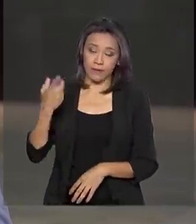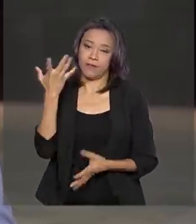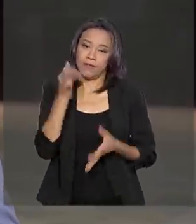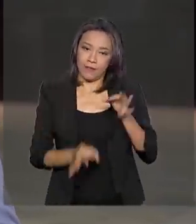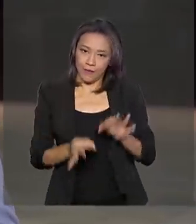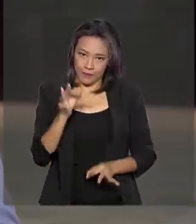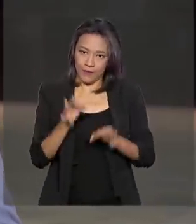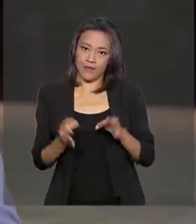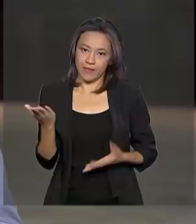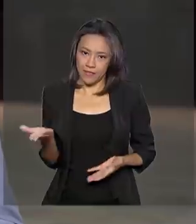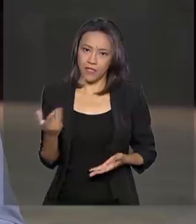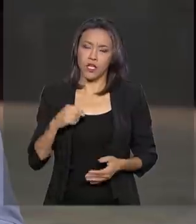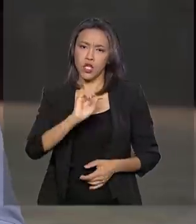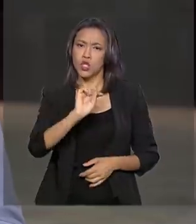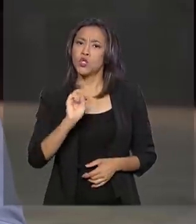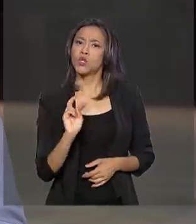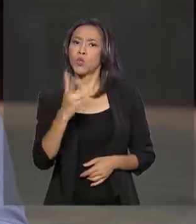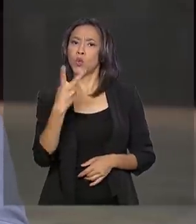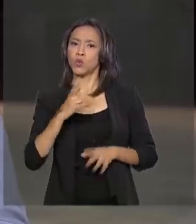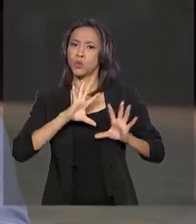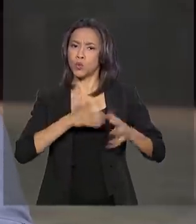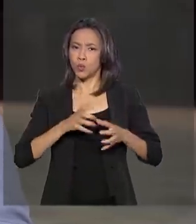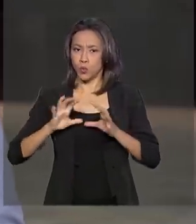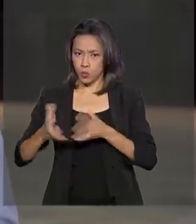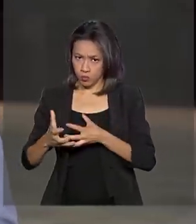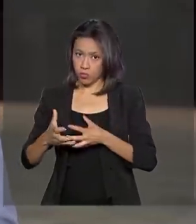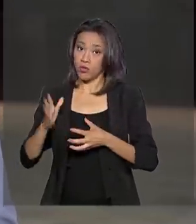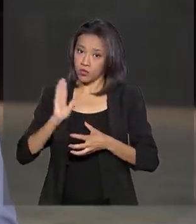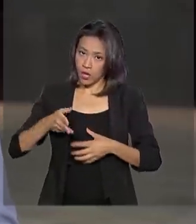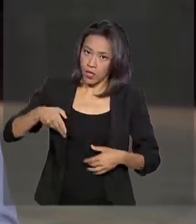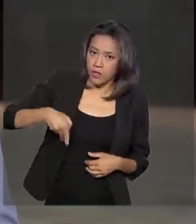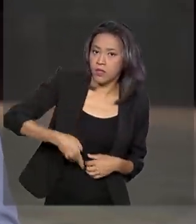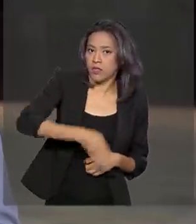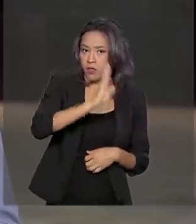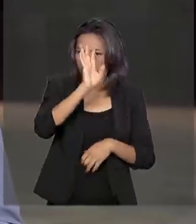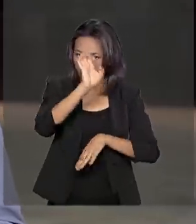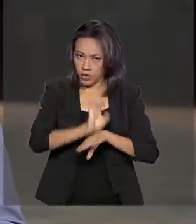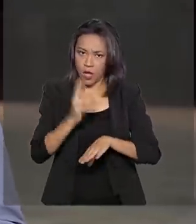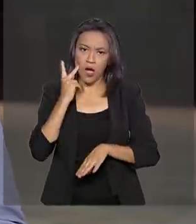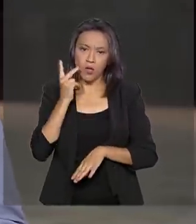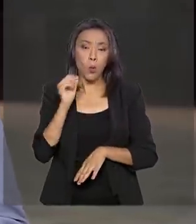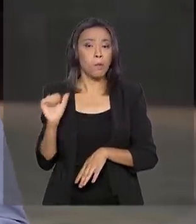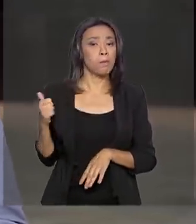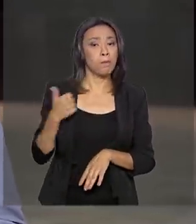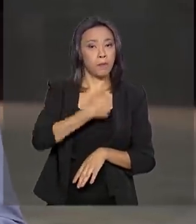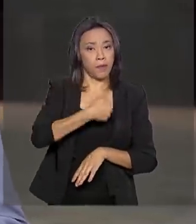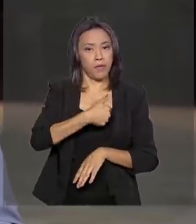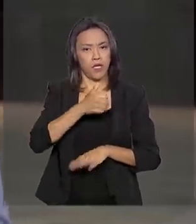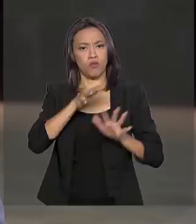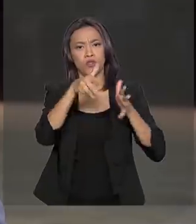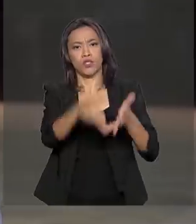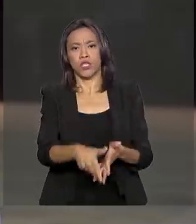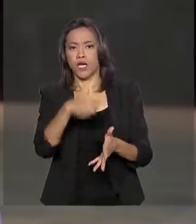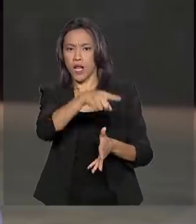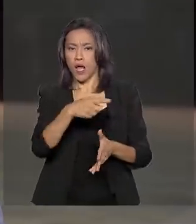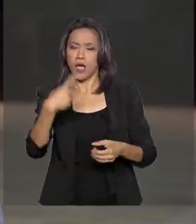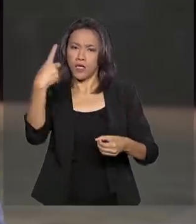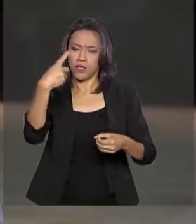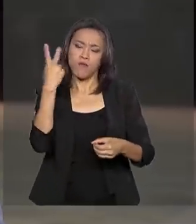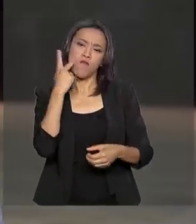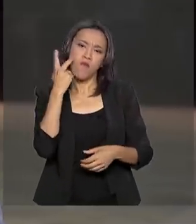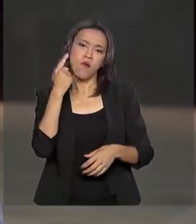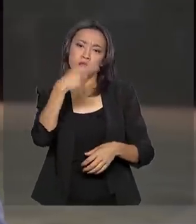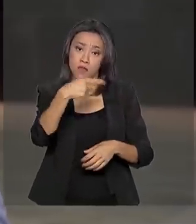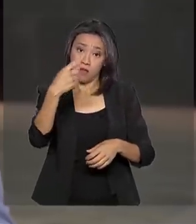Moro. Dois grupos da Força Nacional estão saindo daqui de Brasília. O primeiro deve chegar no Ceará, em Fortaleza, por volta das